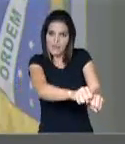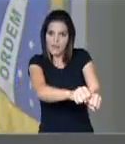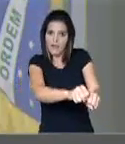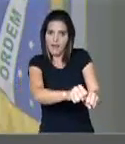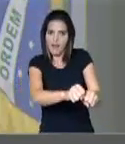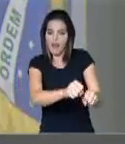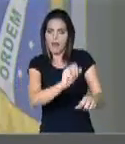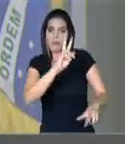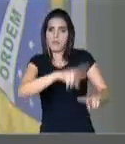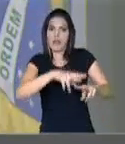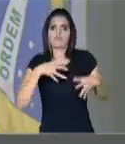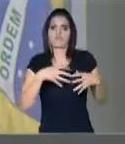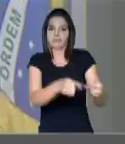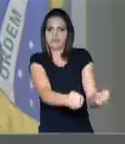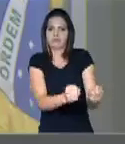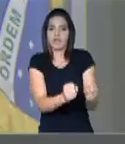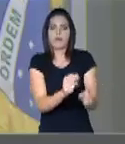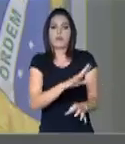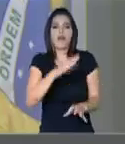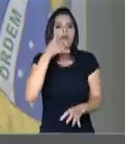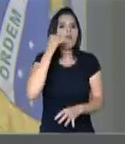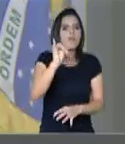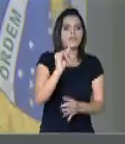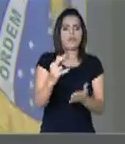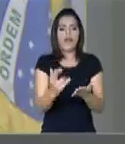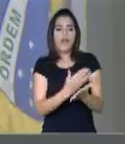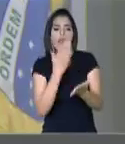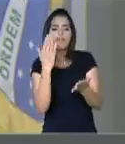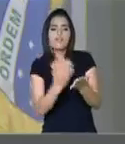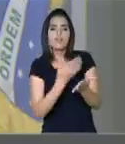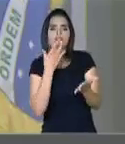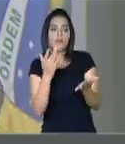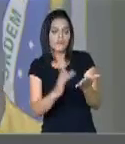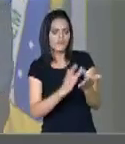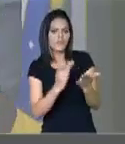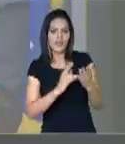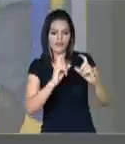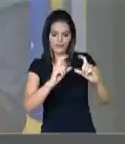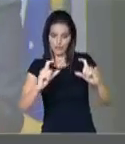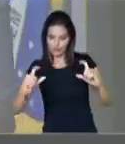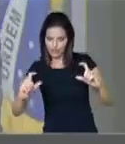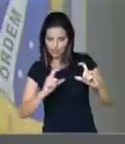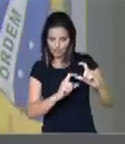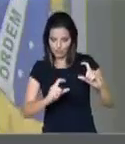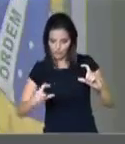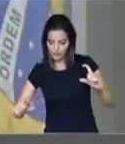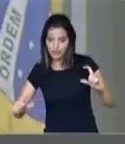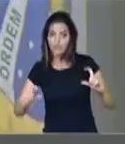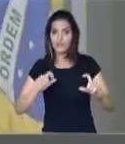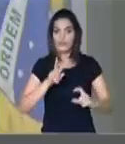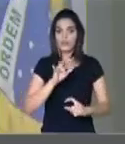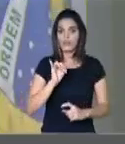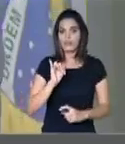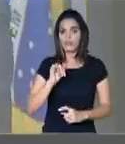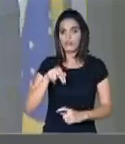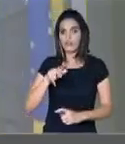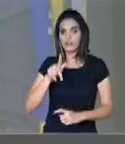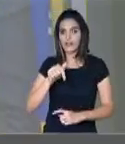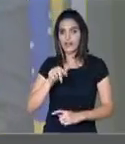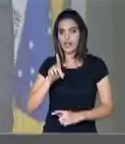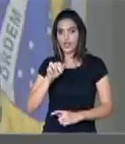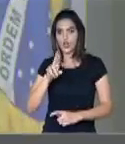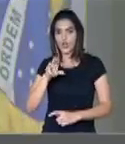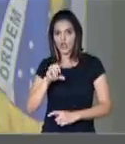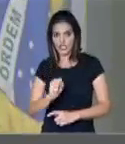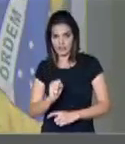permitir que a revista, que o gibi Vingadores, a cruzada das crianças,